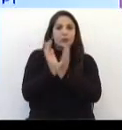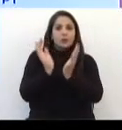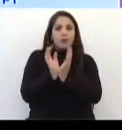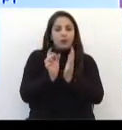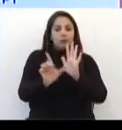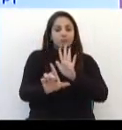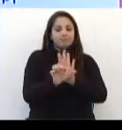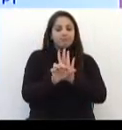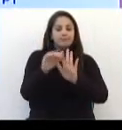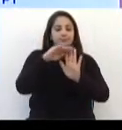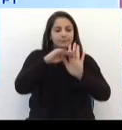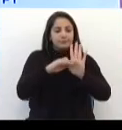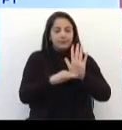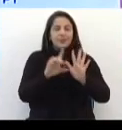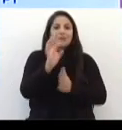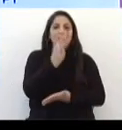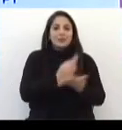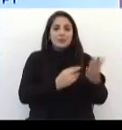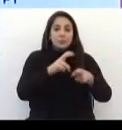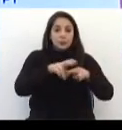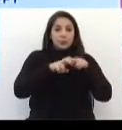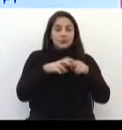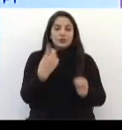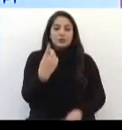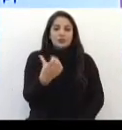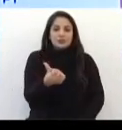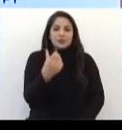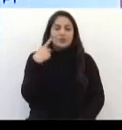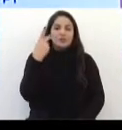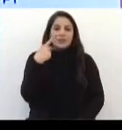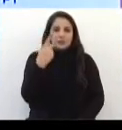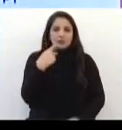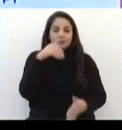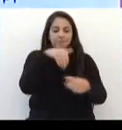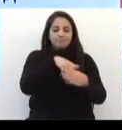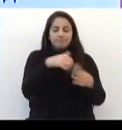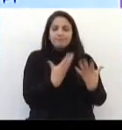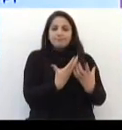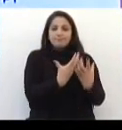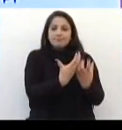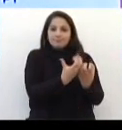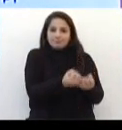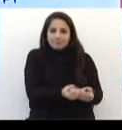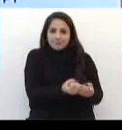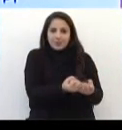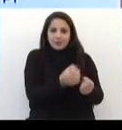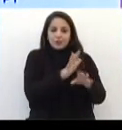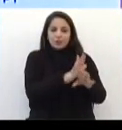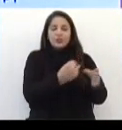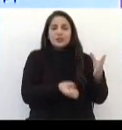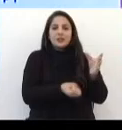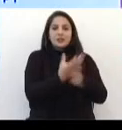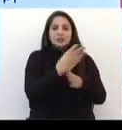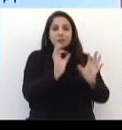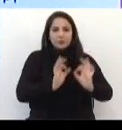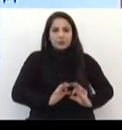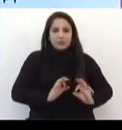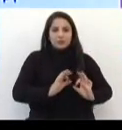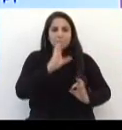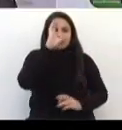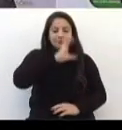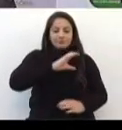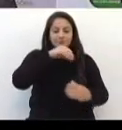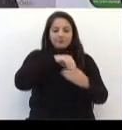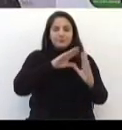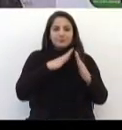Com isso, 16 parlamentares Votaram a favor da criação do programa Cidadania nas escolas